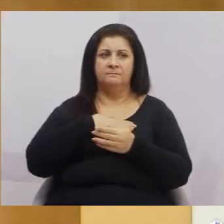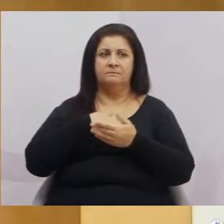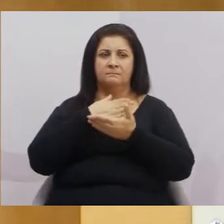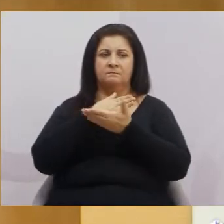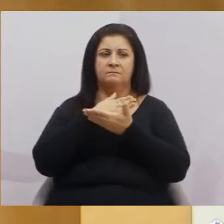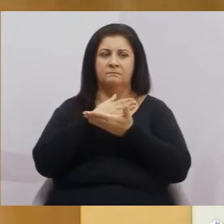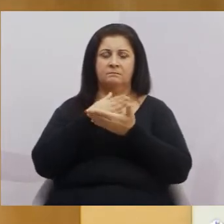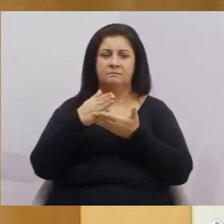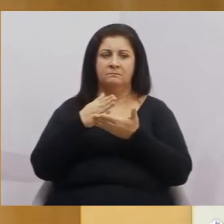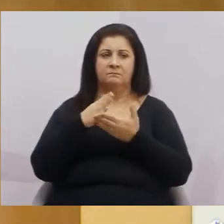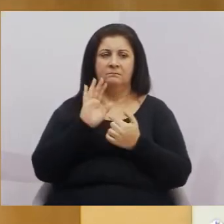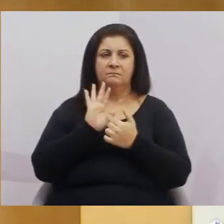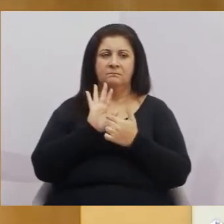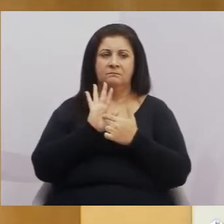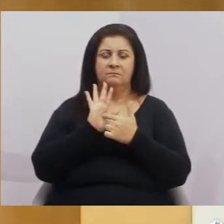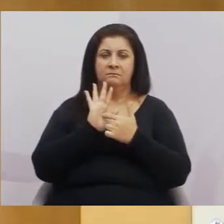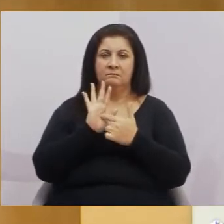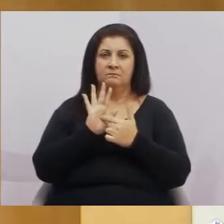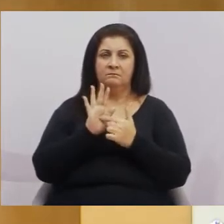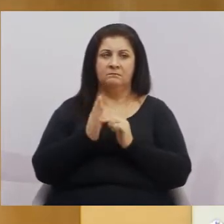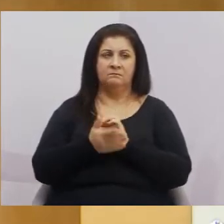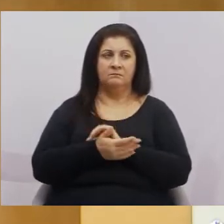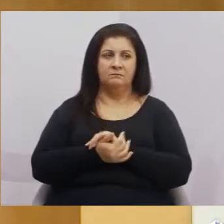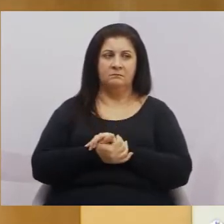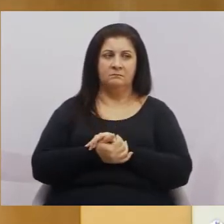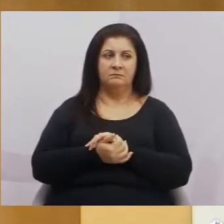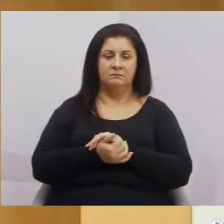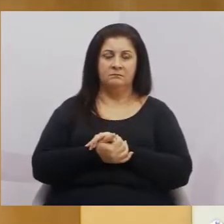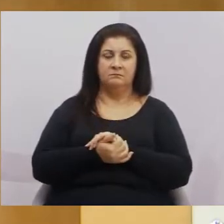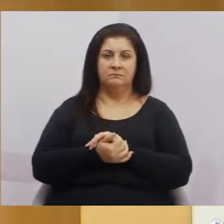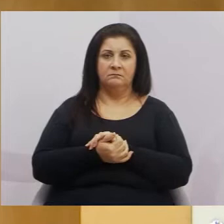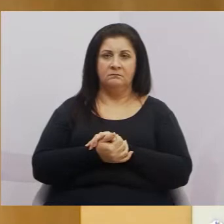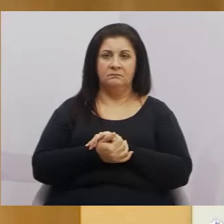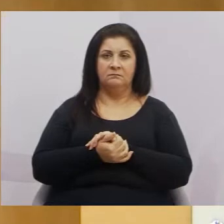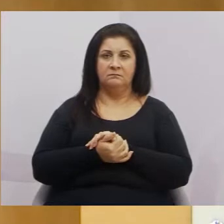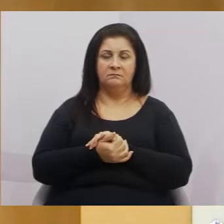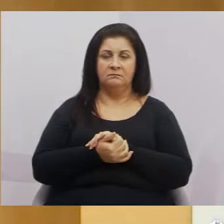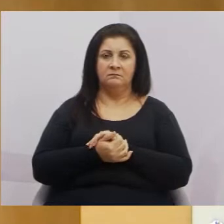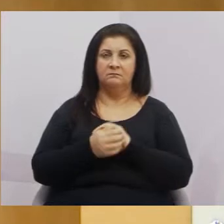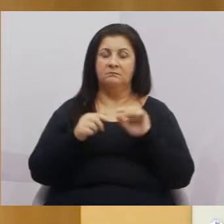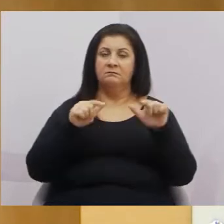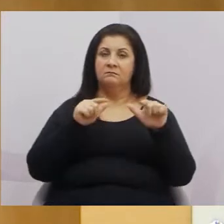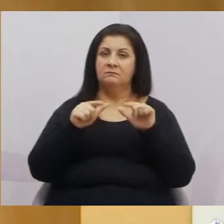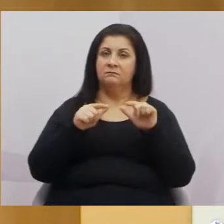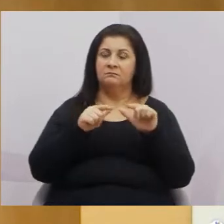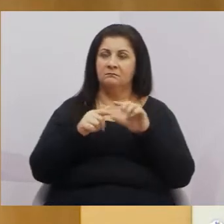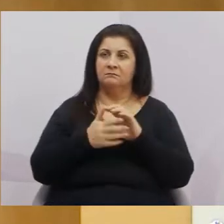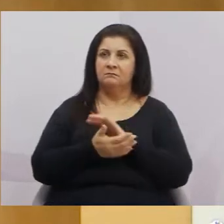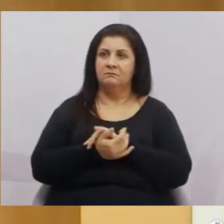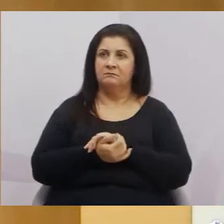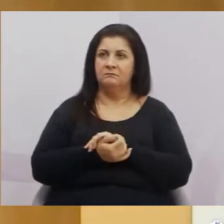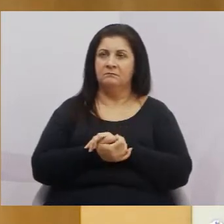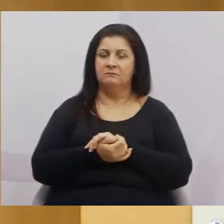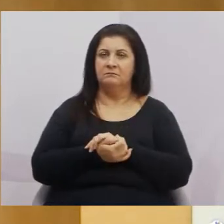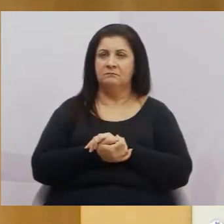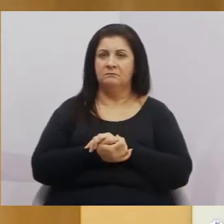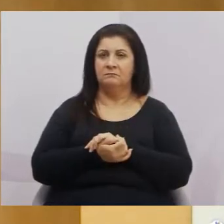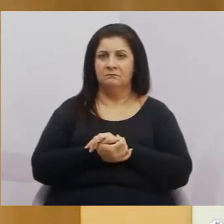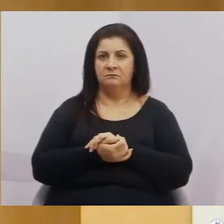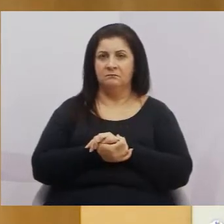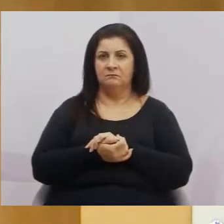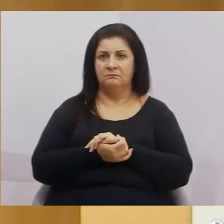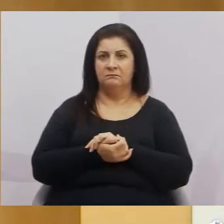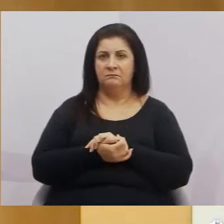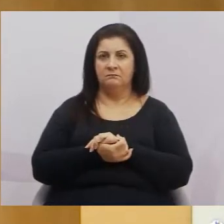mostrando aqui o nosso trabalho. Nós fizemos